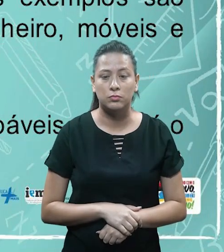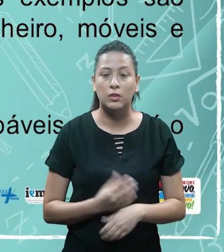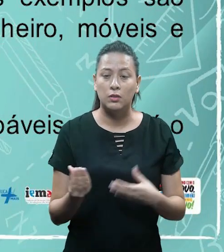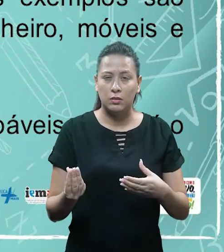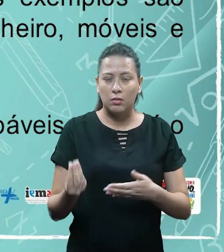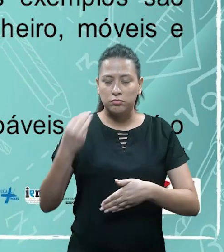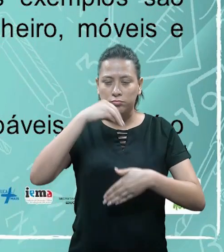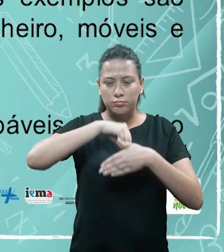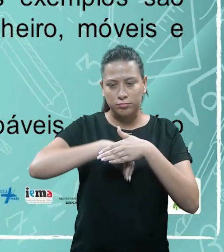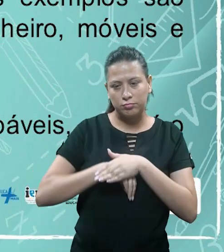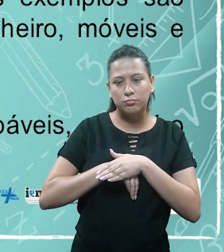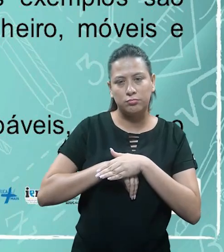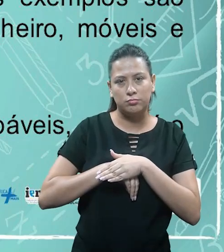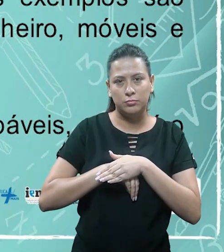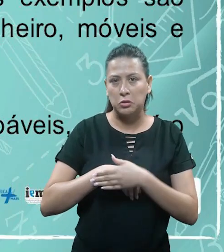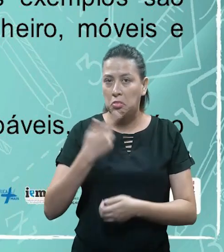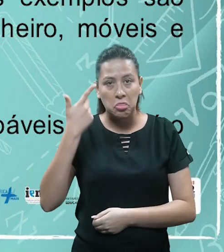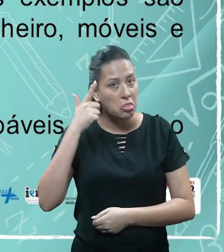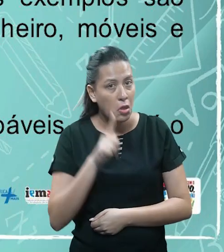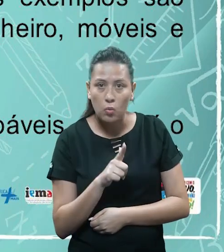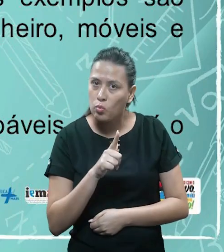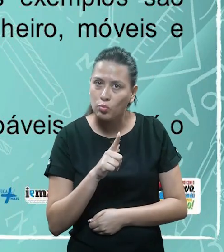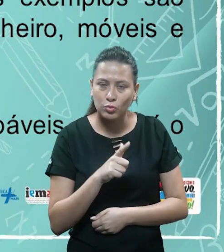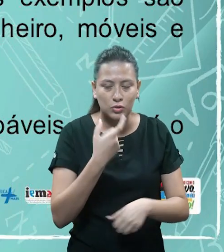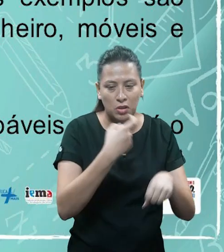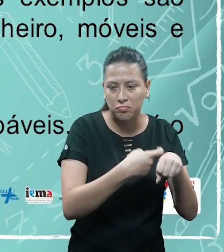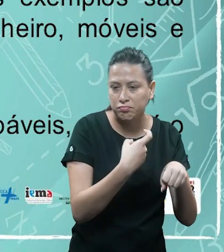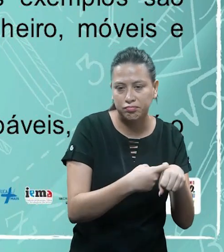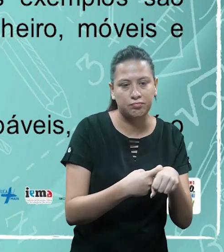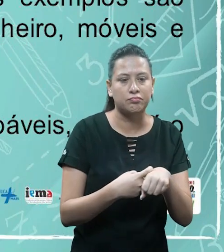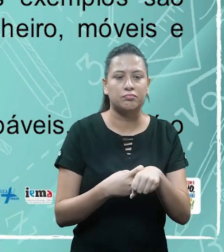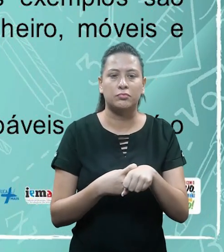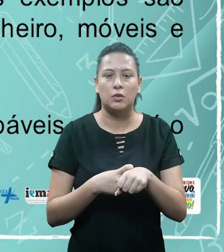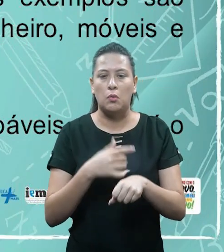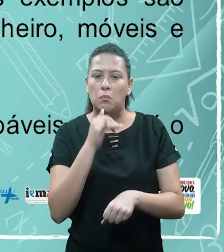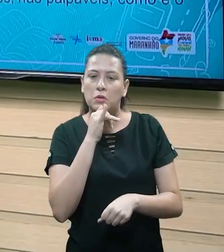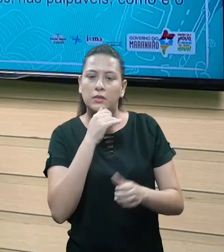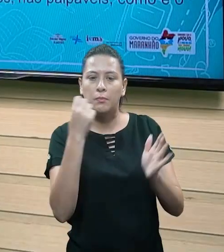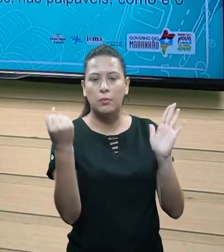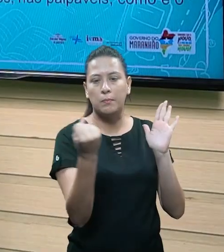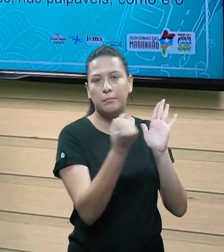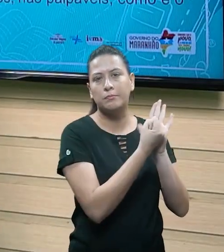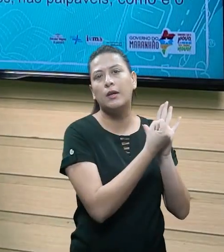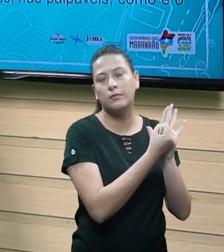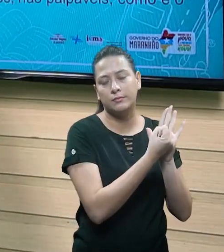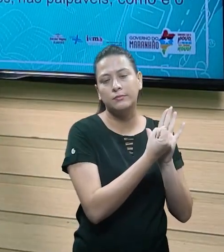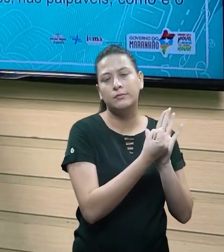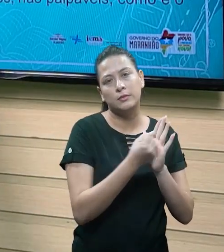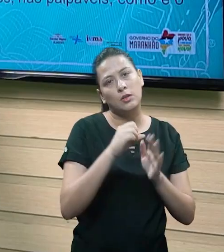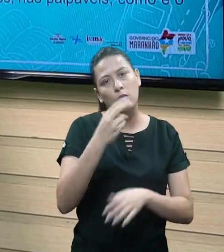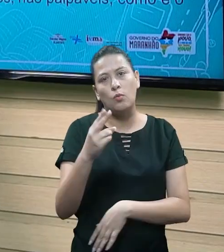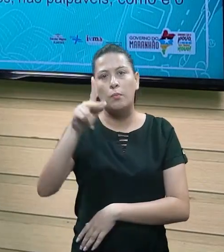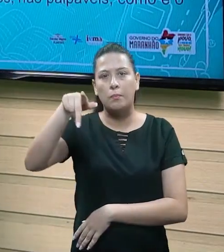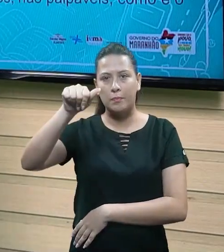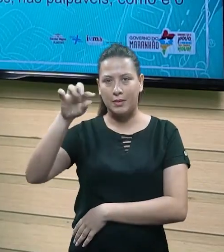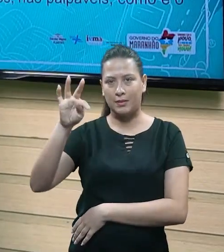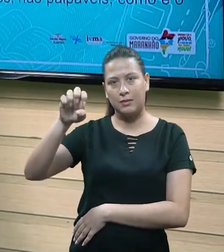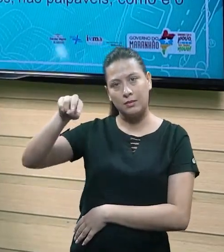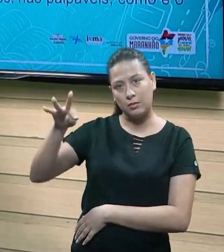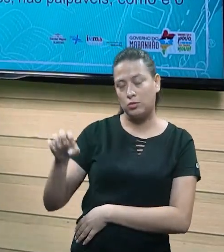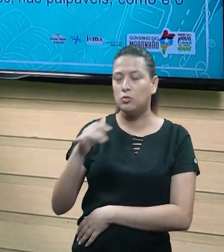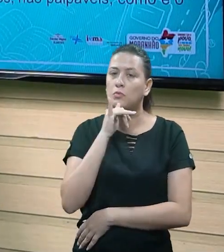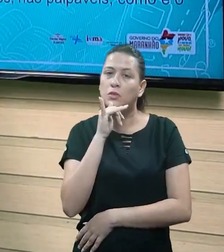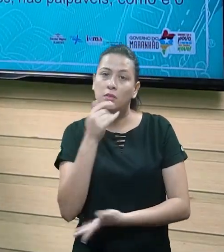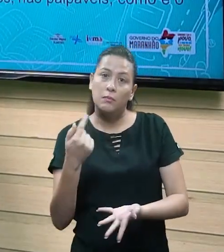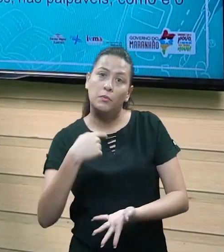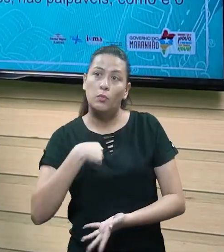São bens incorpóreos, não palpáveis, como é o caso das marcas e patentes. Então, vamos lá, vamos supor que eu patentei um serviço, patentei